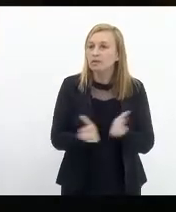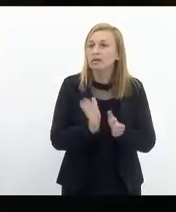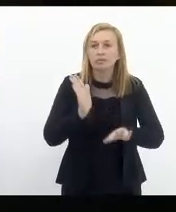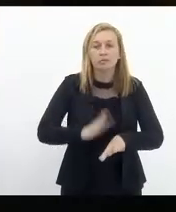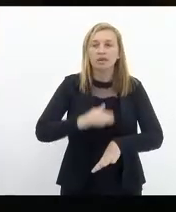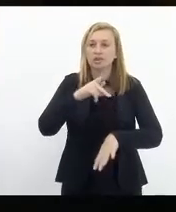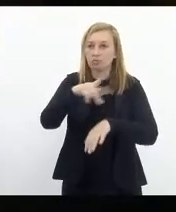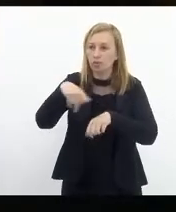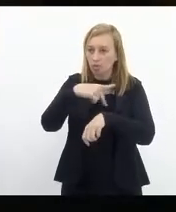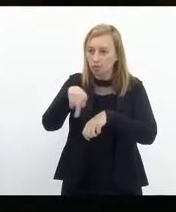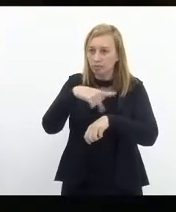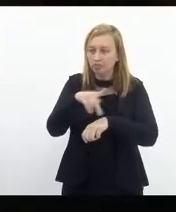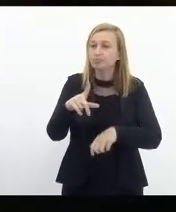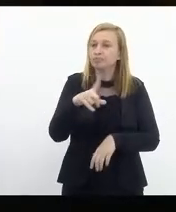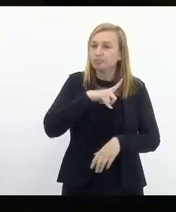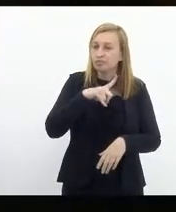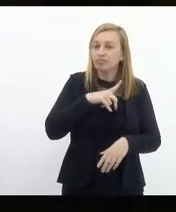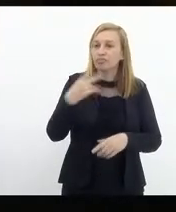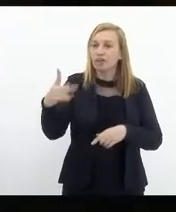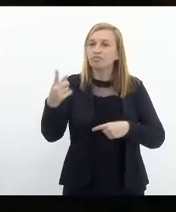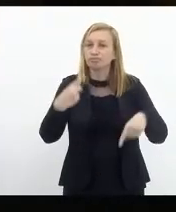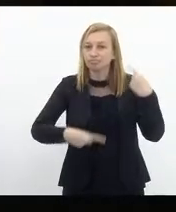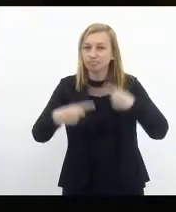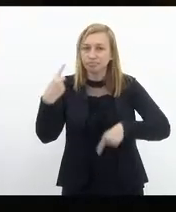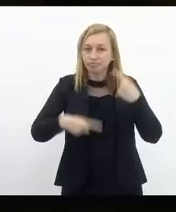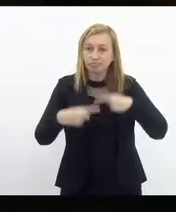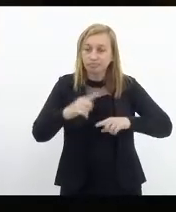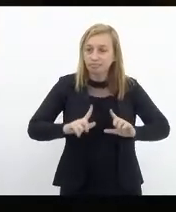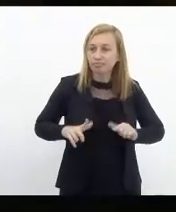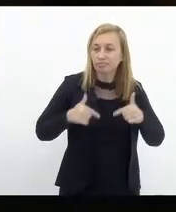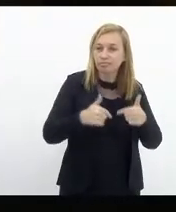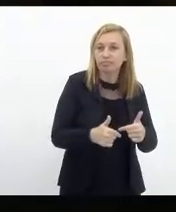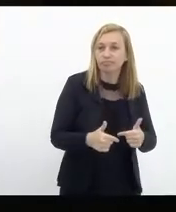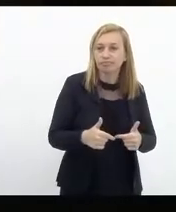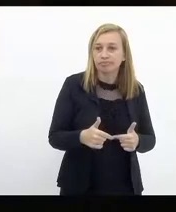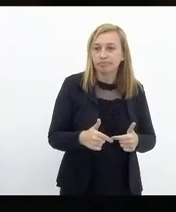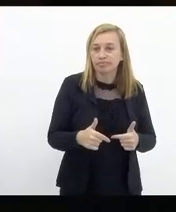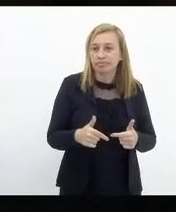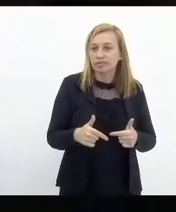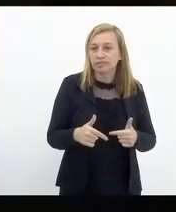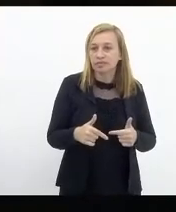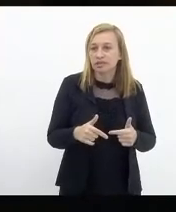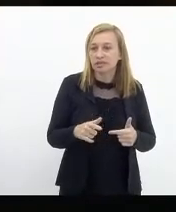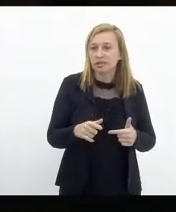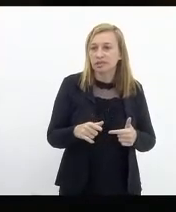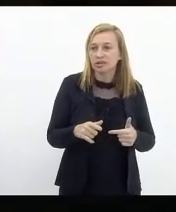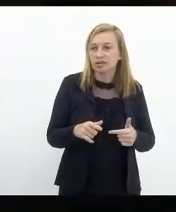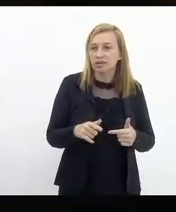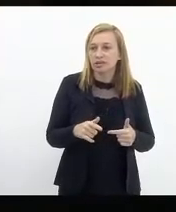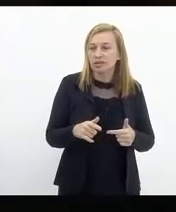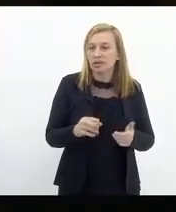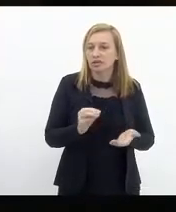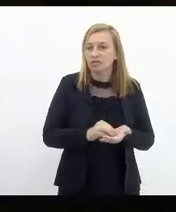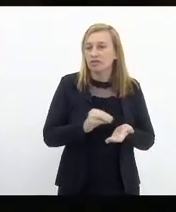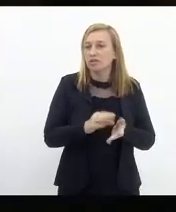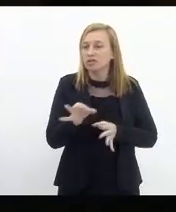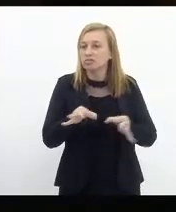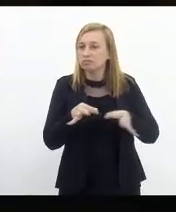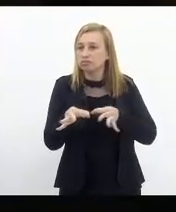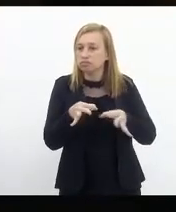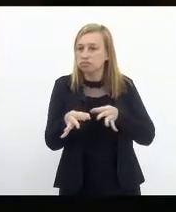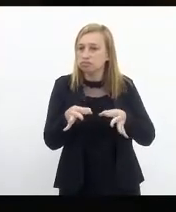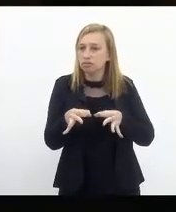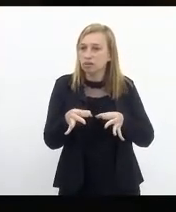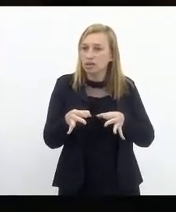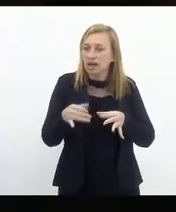que tiveram na sua política ações desordenadas no que tange a precaução